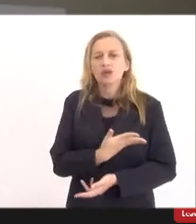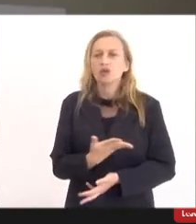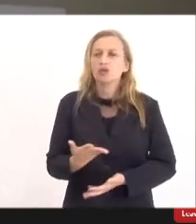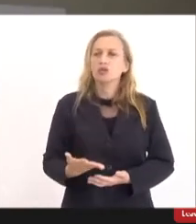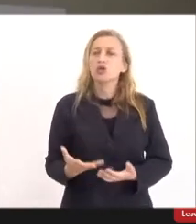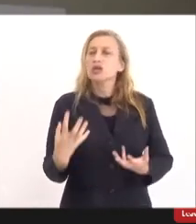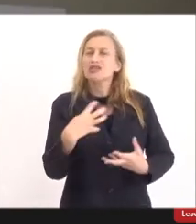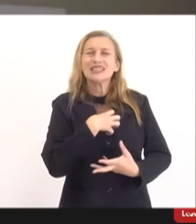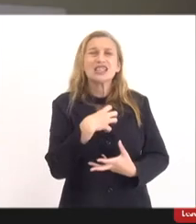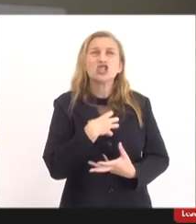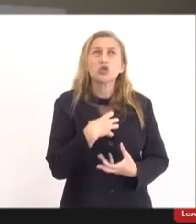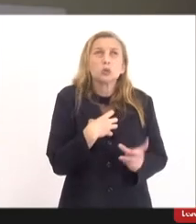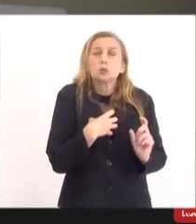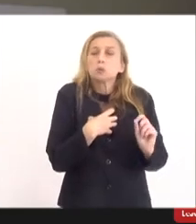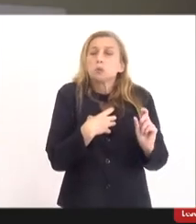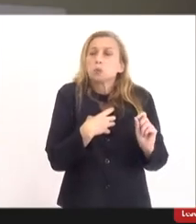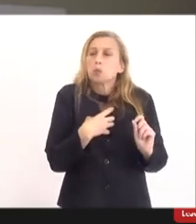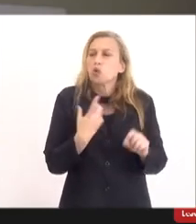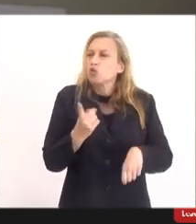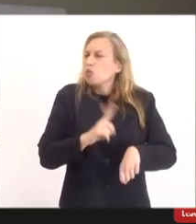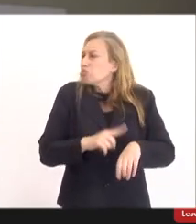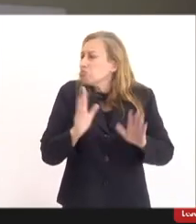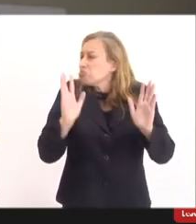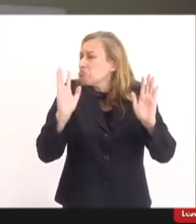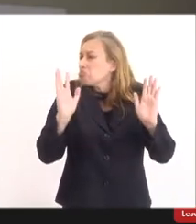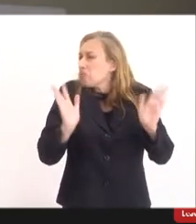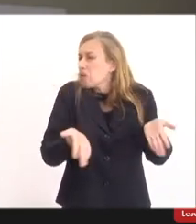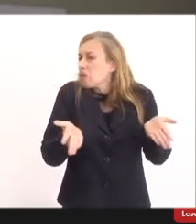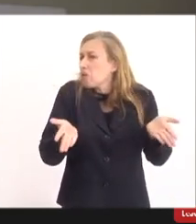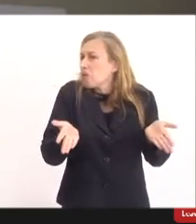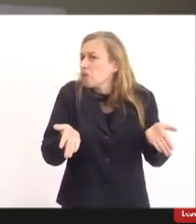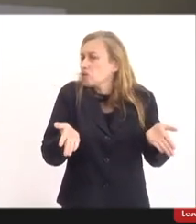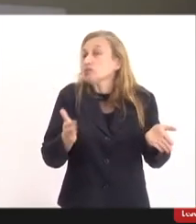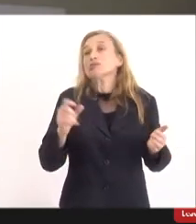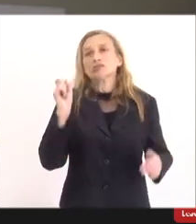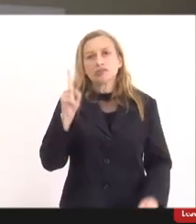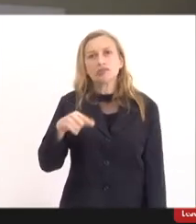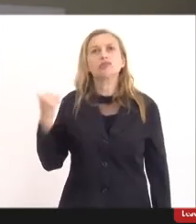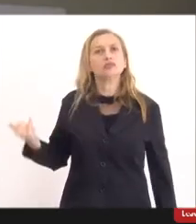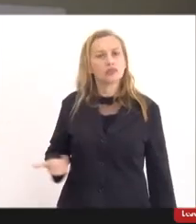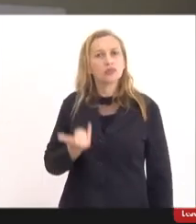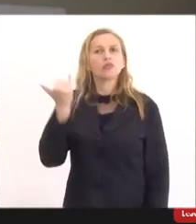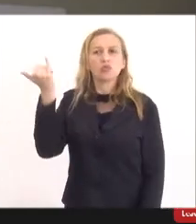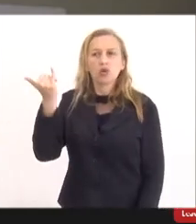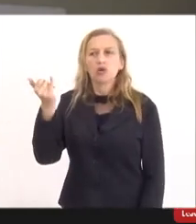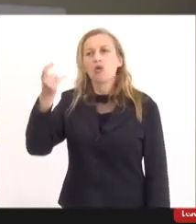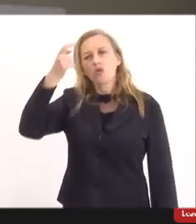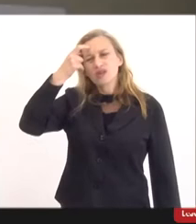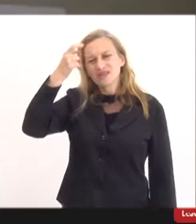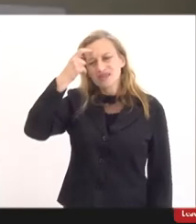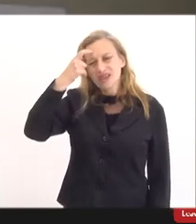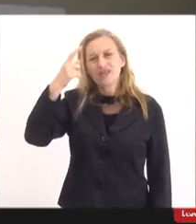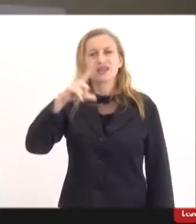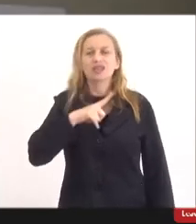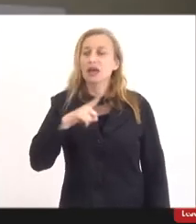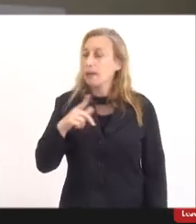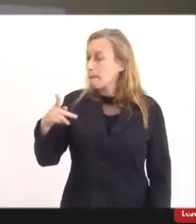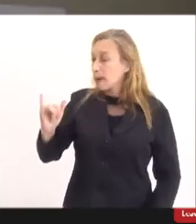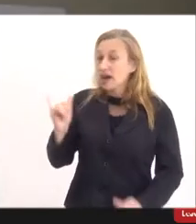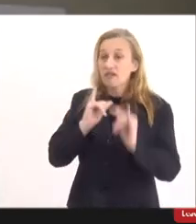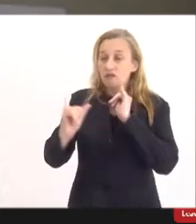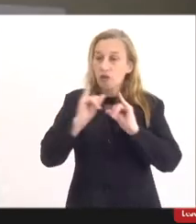no sentido de que no momento atual é super importante conscientizar os pais, informar,